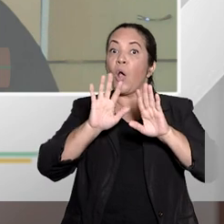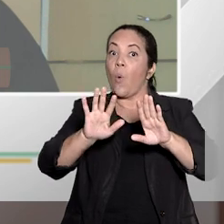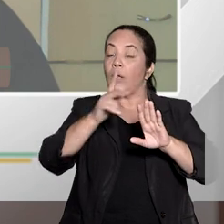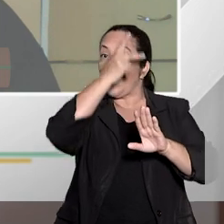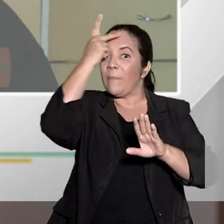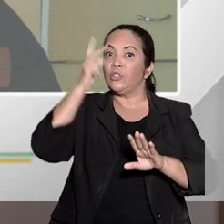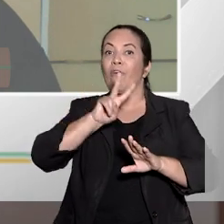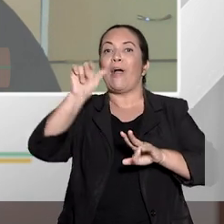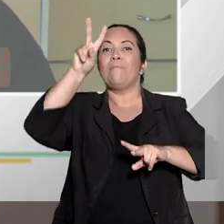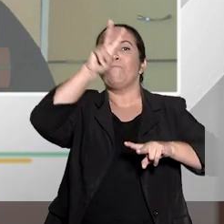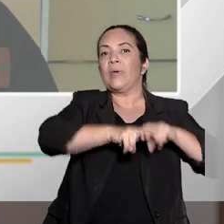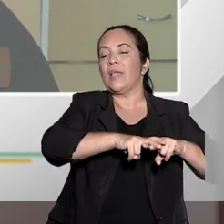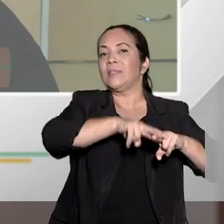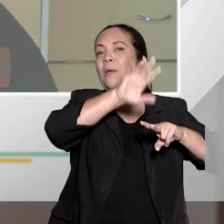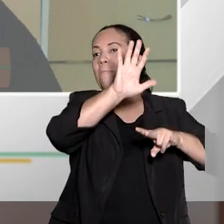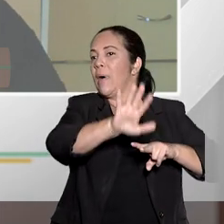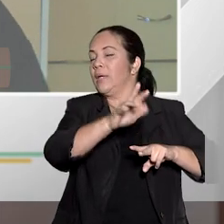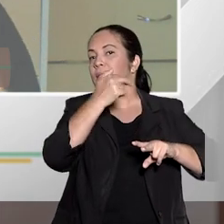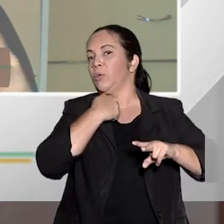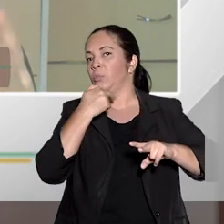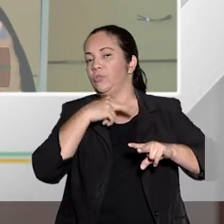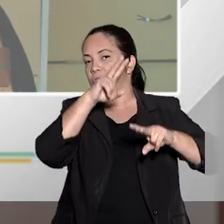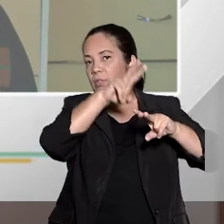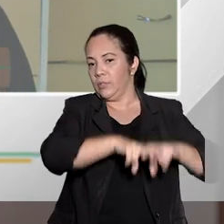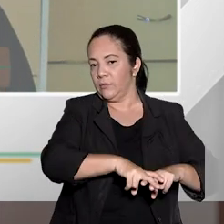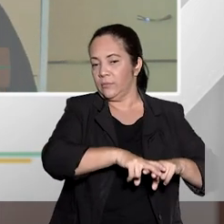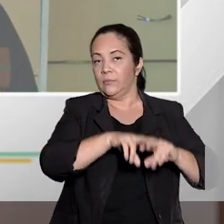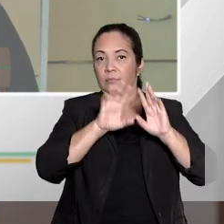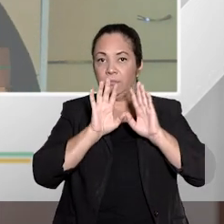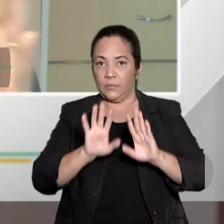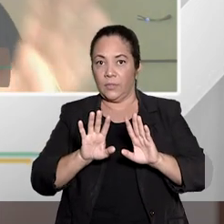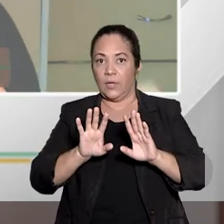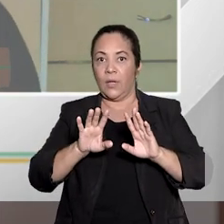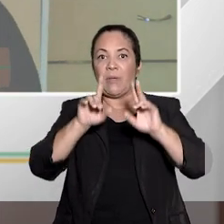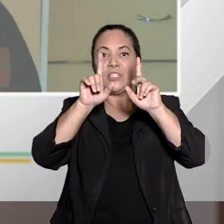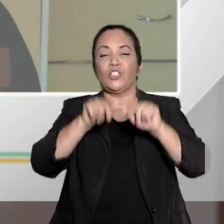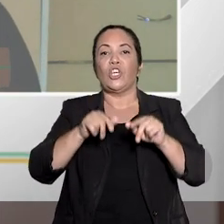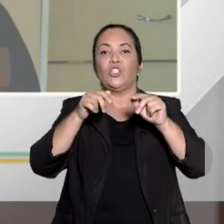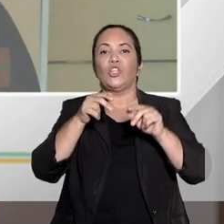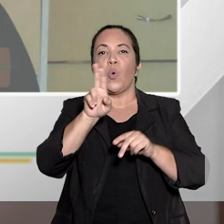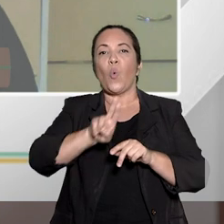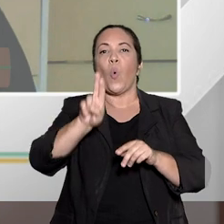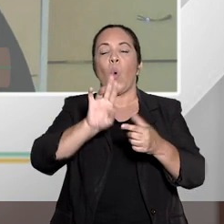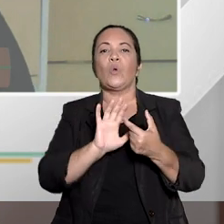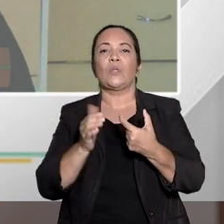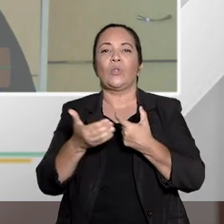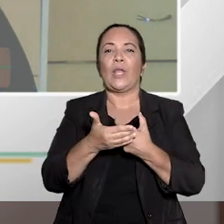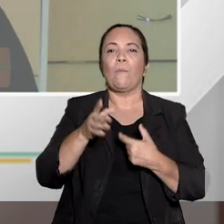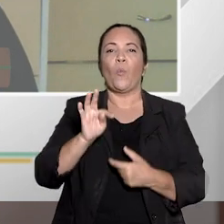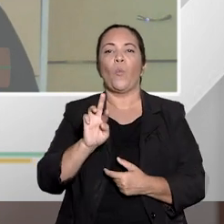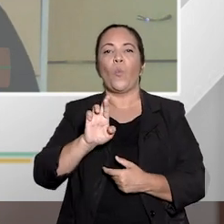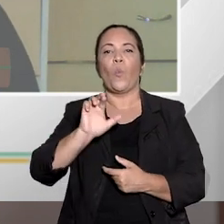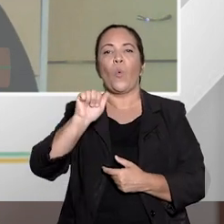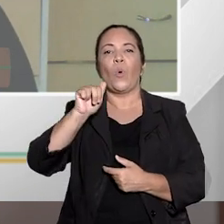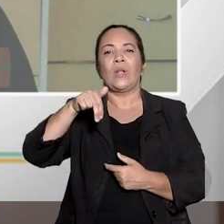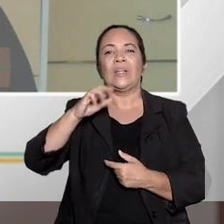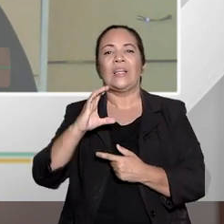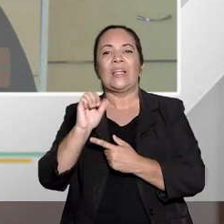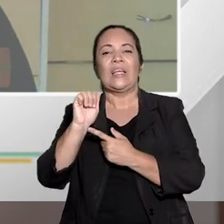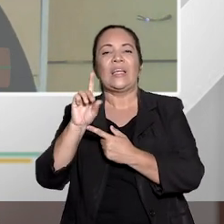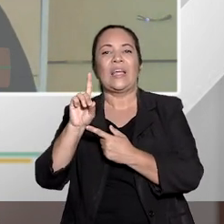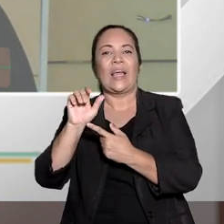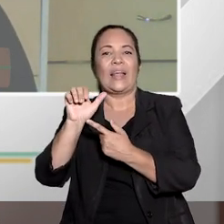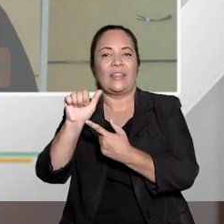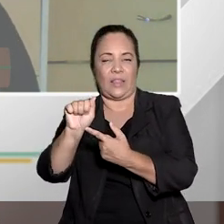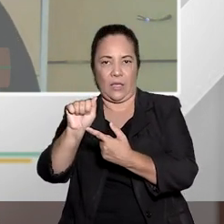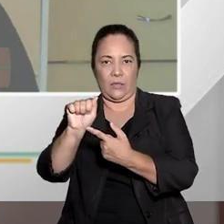é ilegal. Mas nós não temos aí o que a gente poderia falar de uma lista trancada, né? Para usar ali a mesma expressão. gente não tem